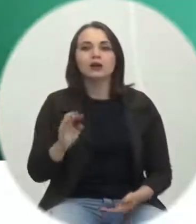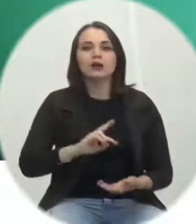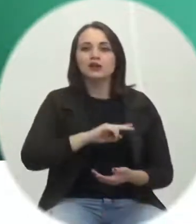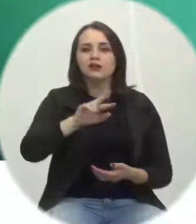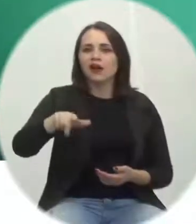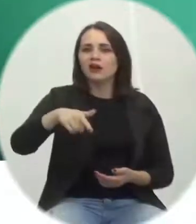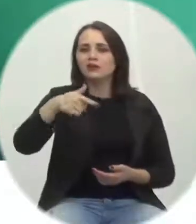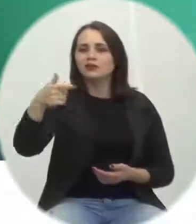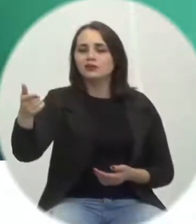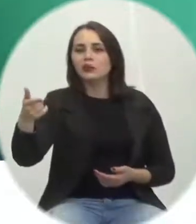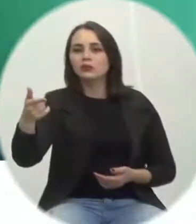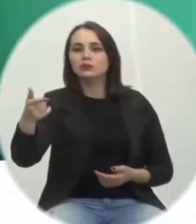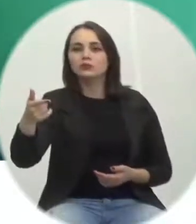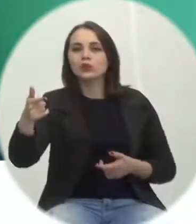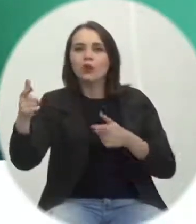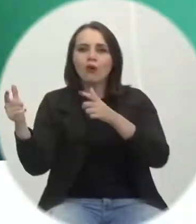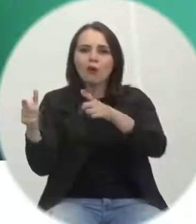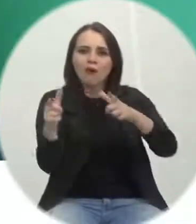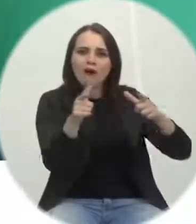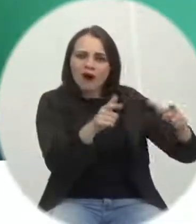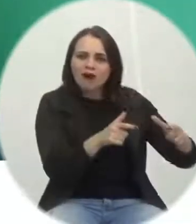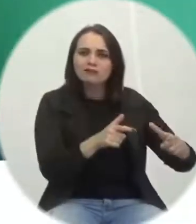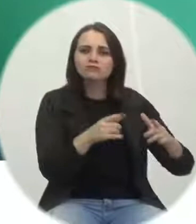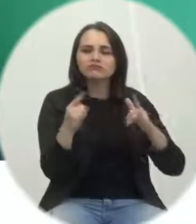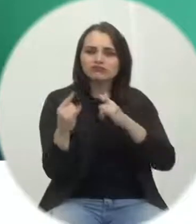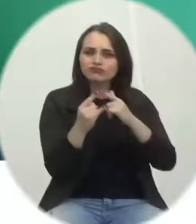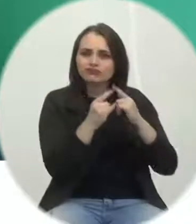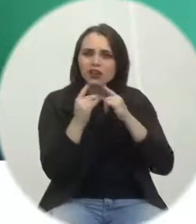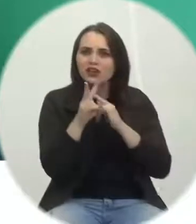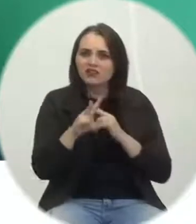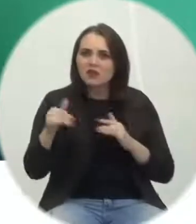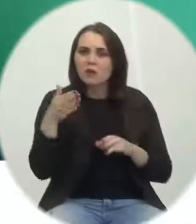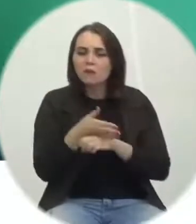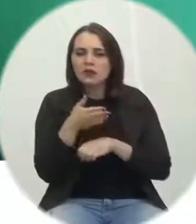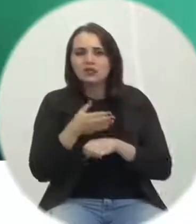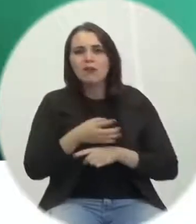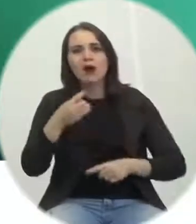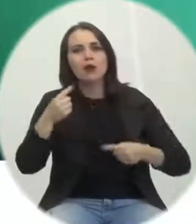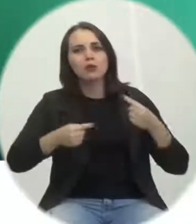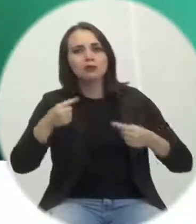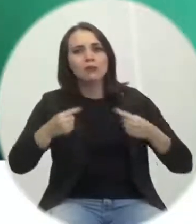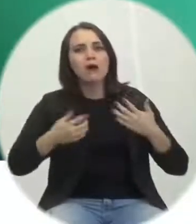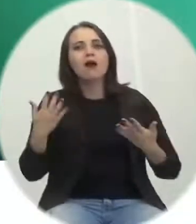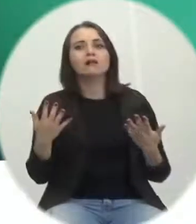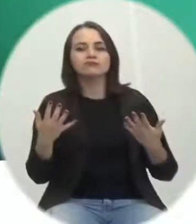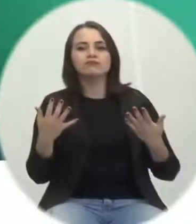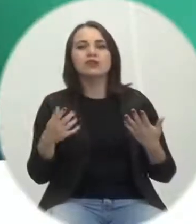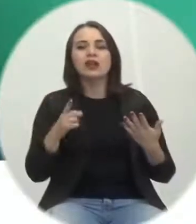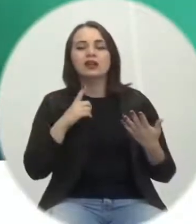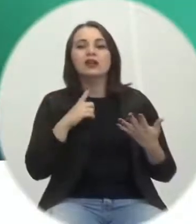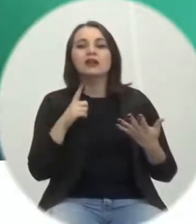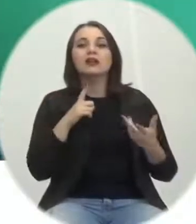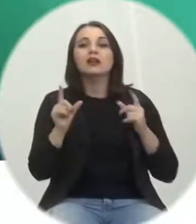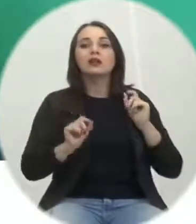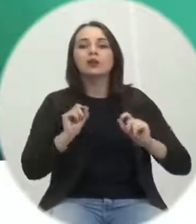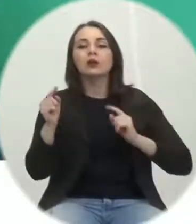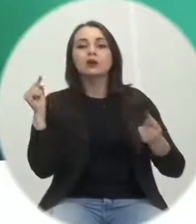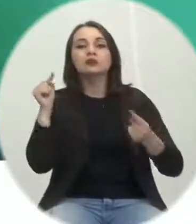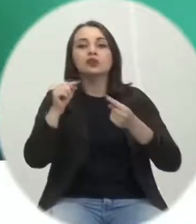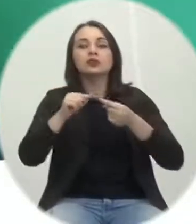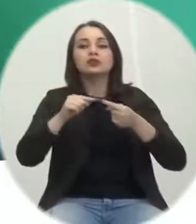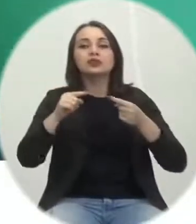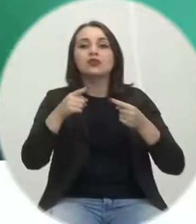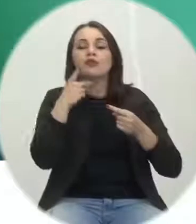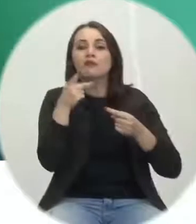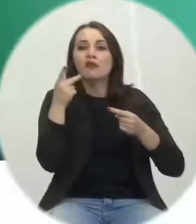tantas entidades que vão participar de um debate que no dia 10 tem como objetivo discutir os desafios